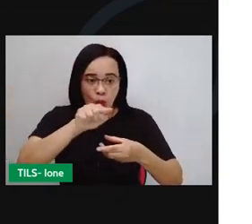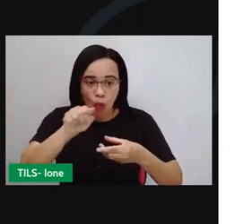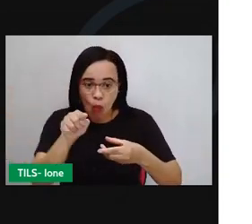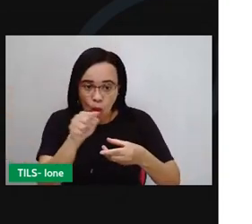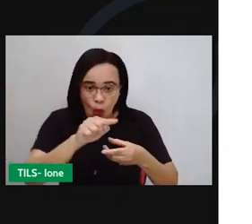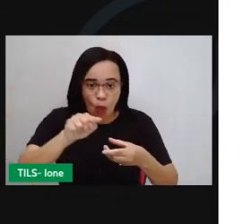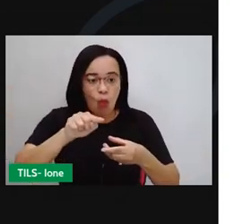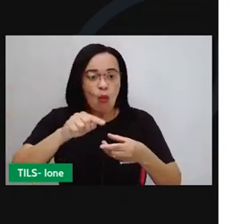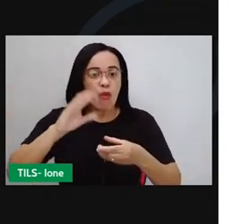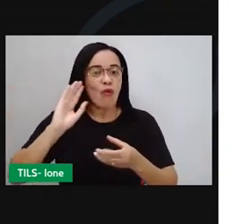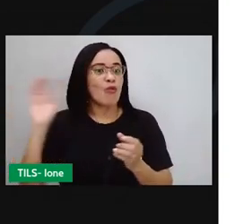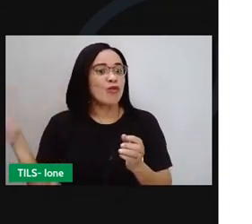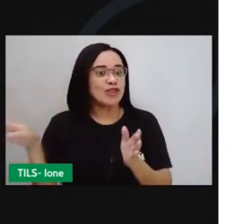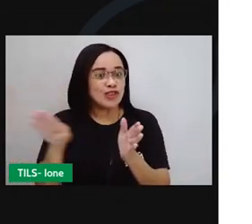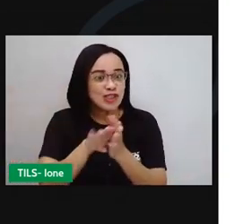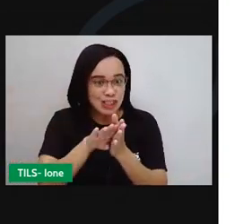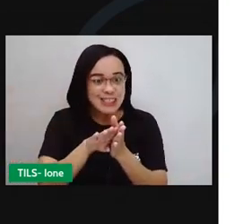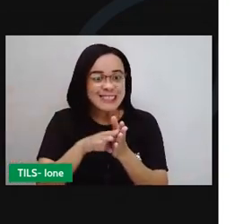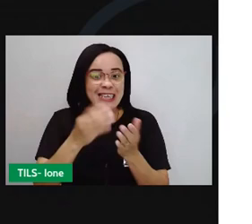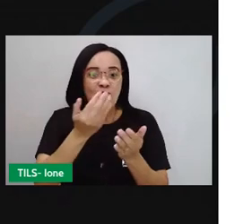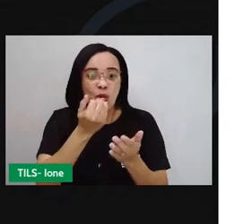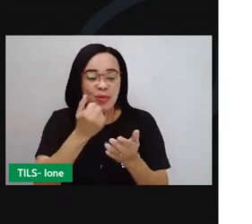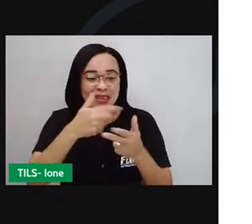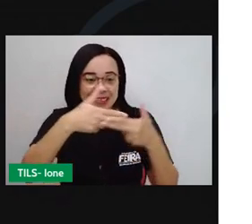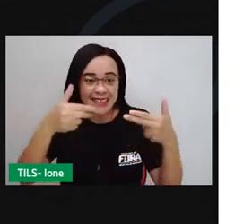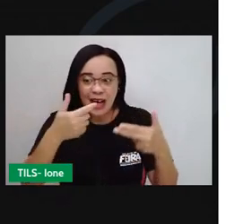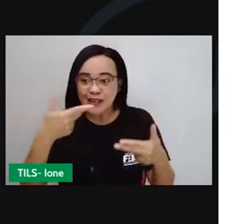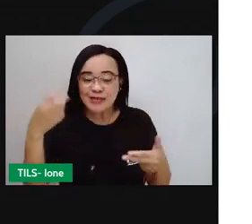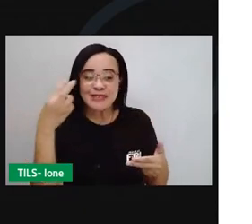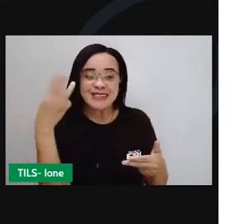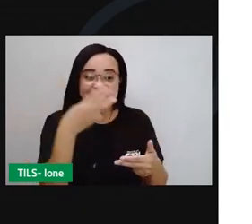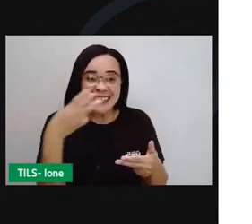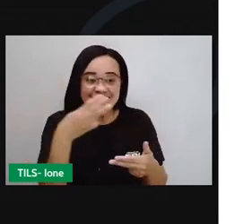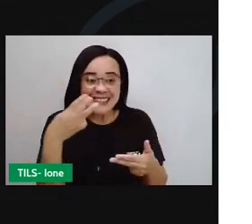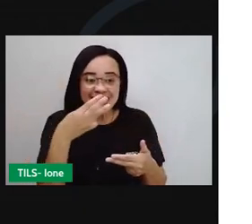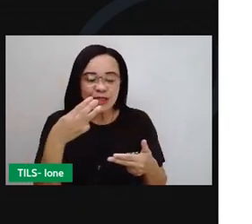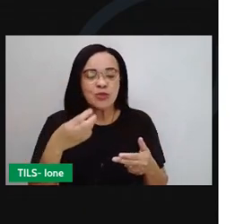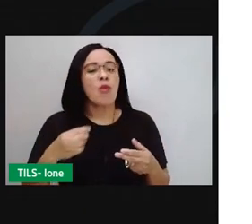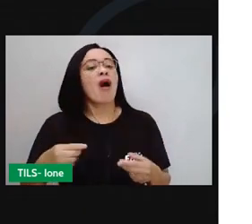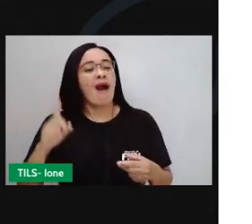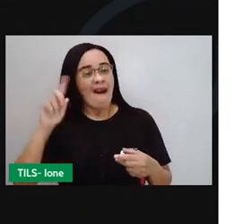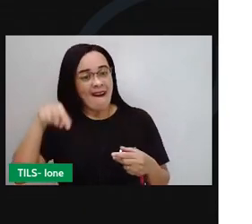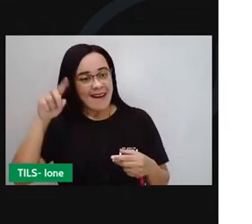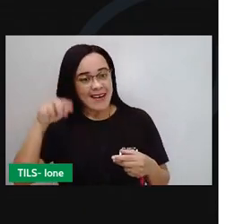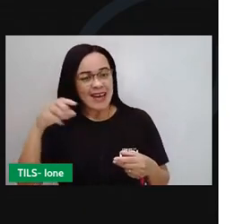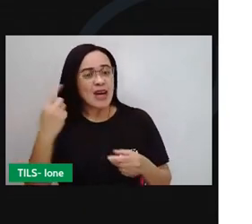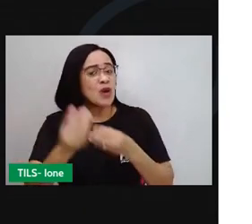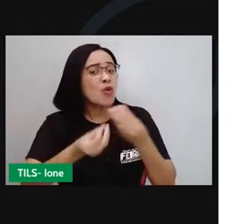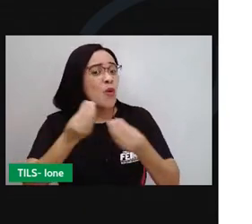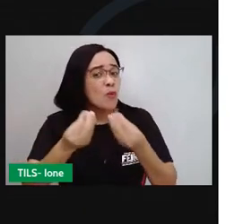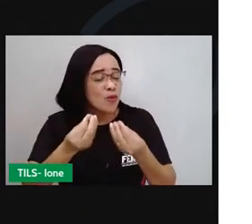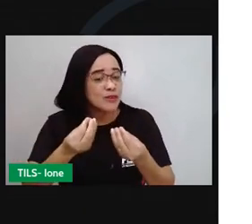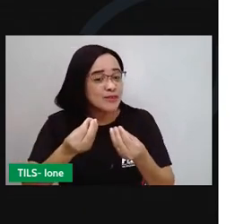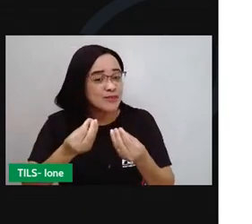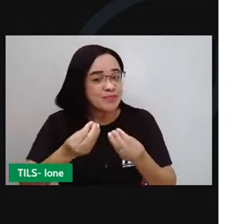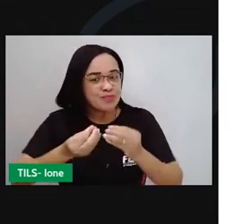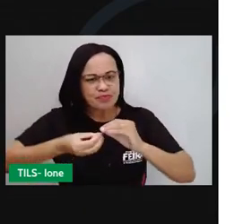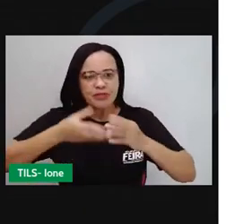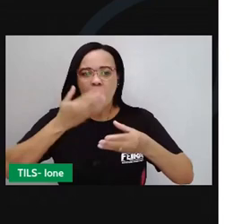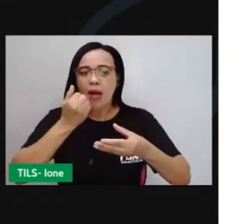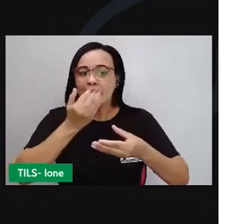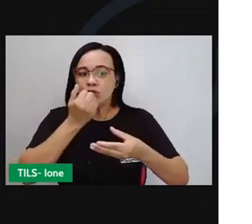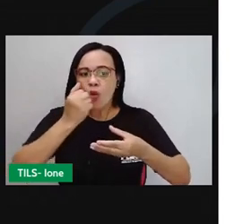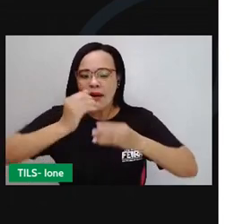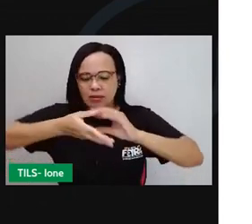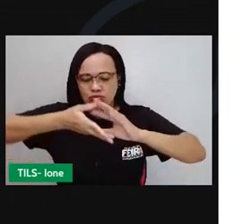ao estômago. E é aqui o terceiro estágio. A digestão. A função do estômago é tornar o bolo alimentar ainda